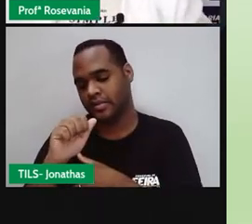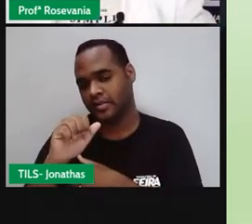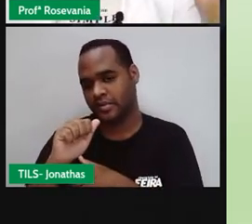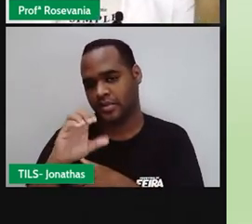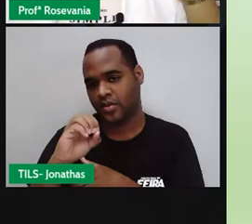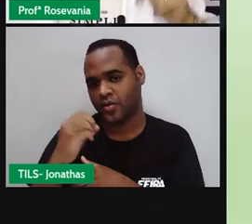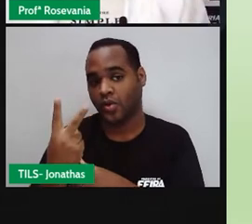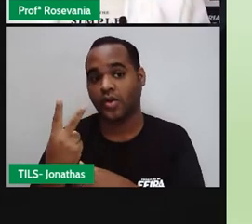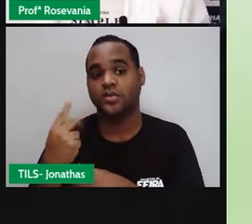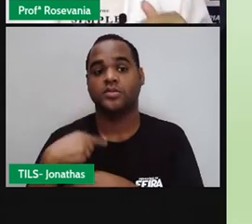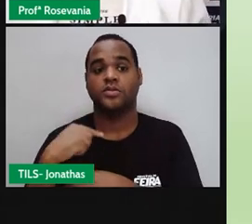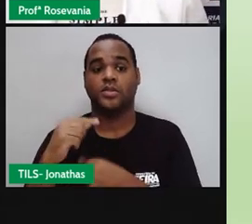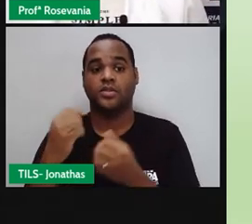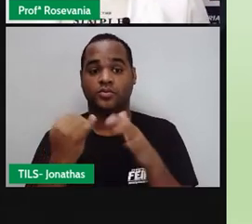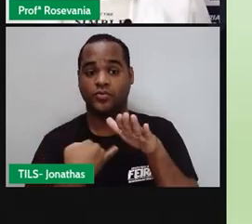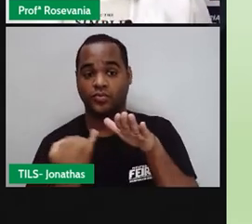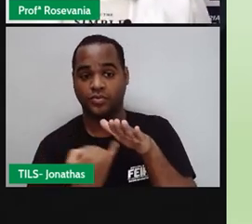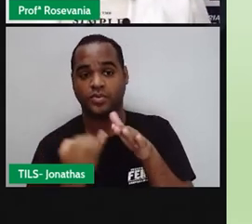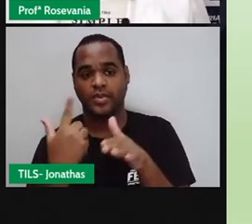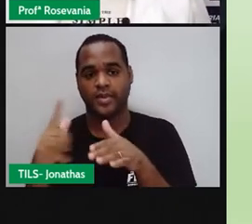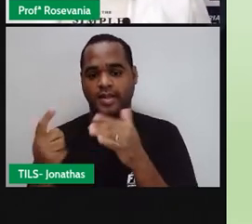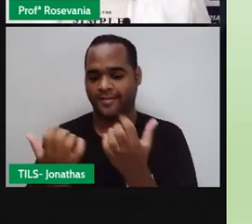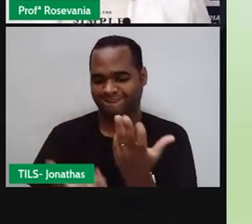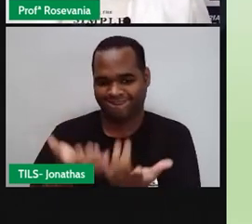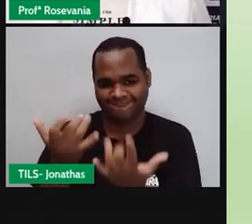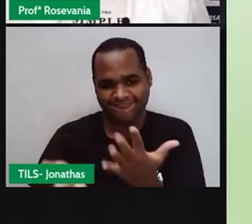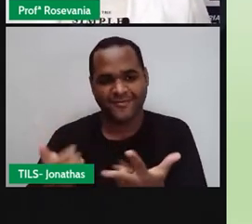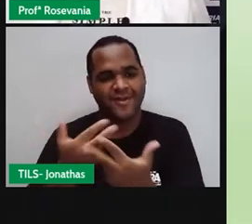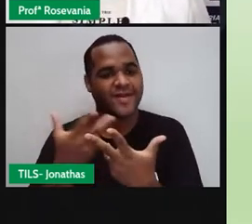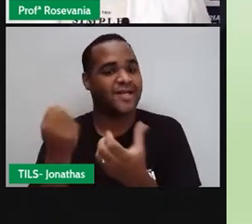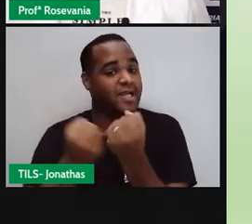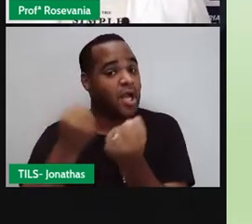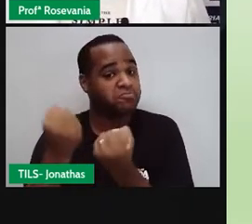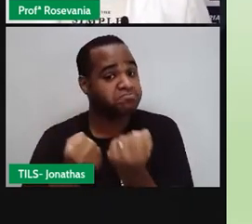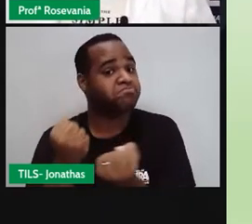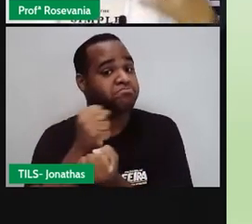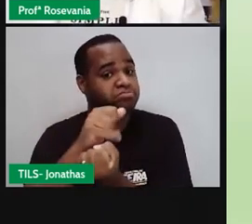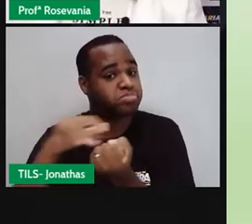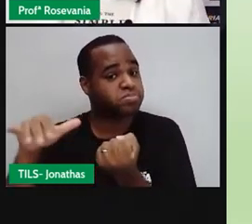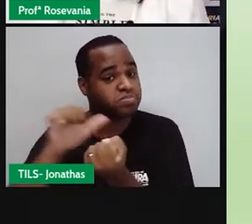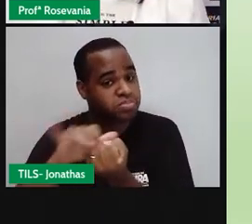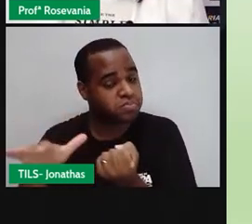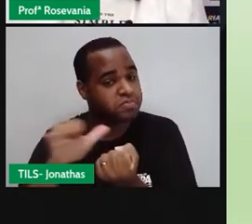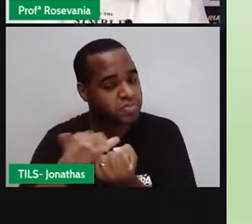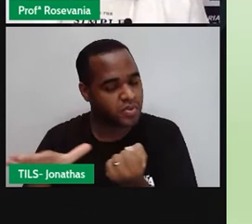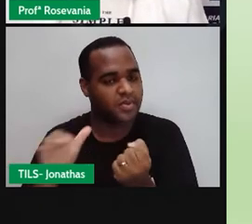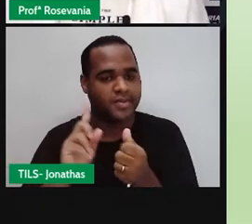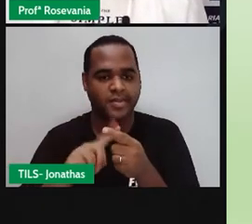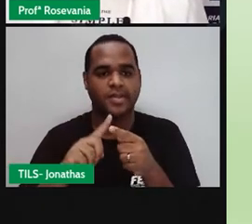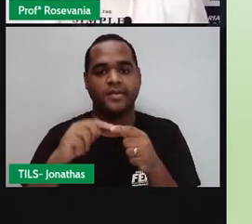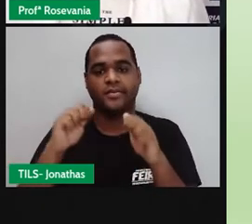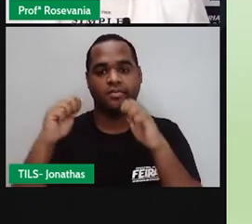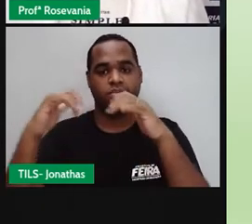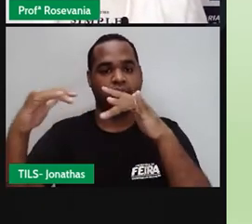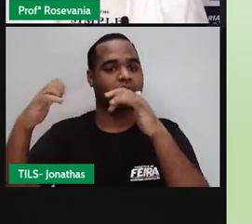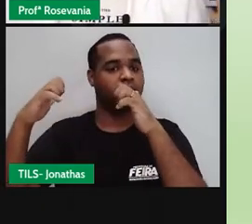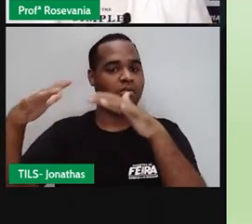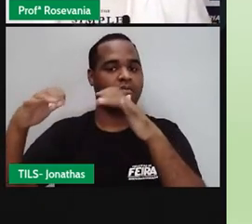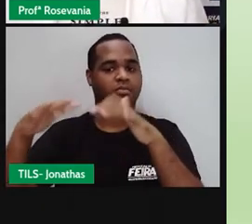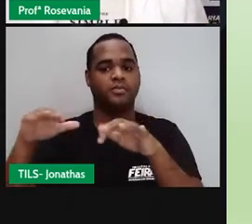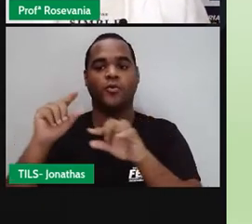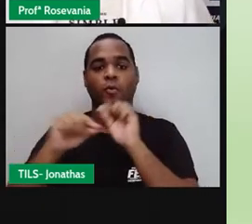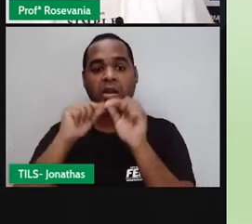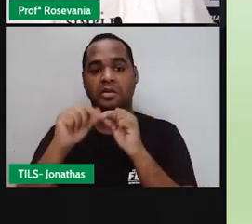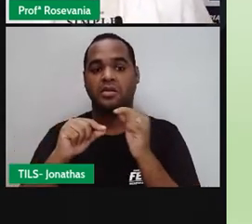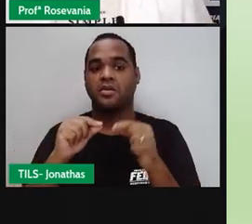indústrias, está lançando dos carros e das queimadas. Então, esse carbono, ele vai ficar como? Aí, em suspensão. O que é que vai acontecer?